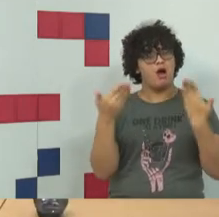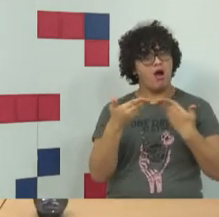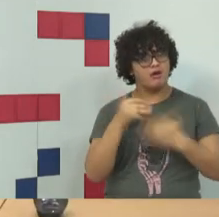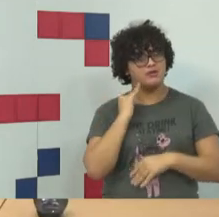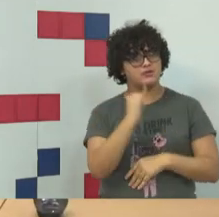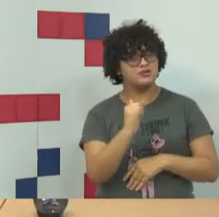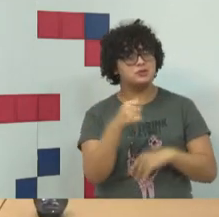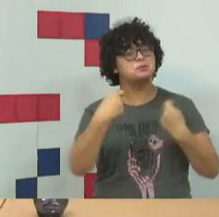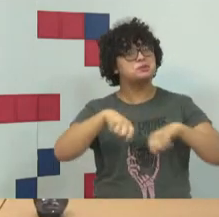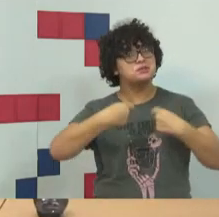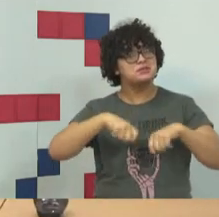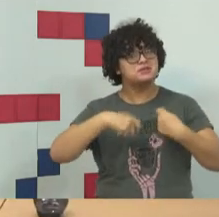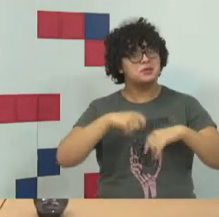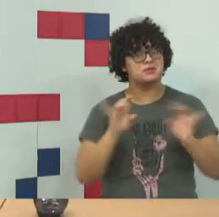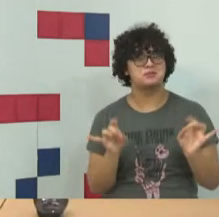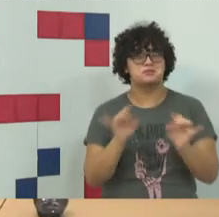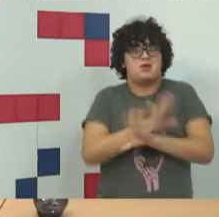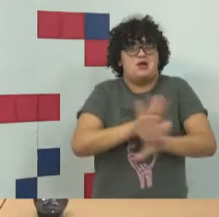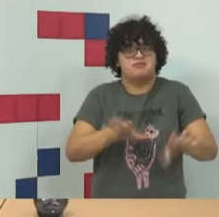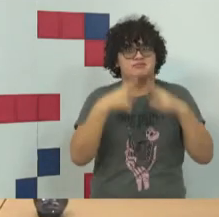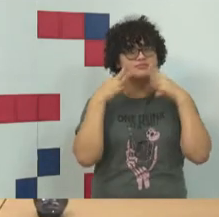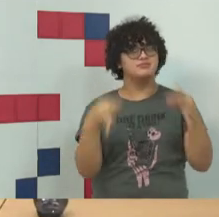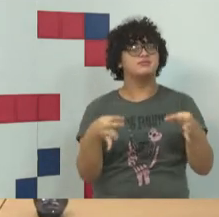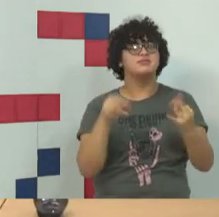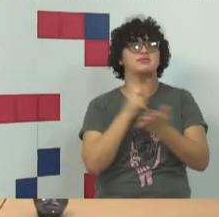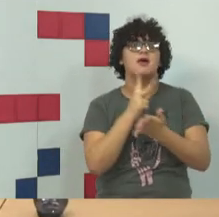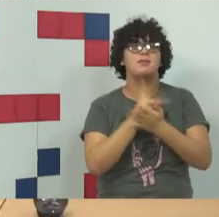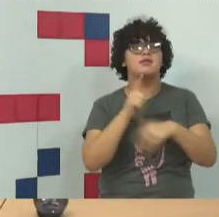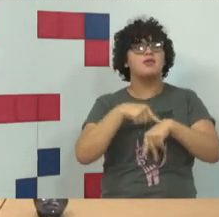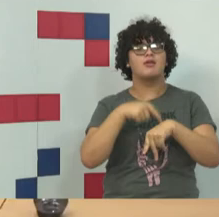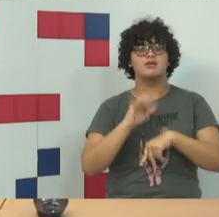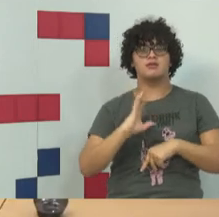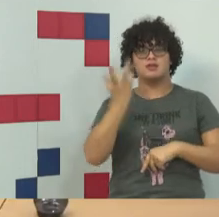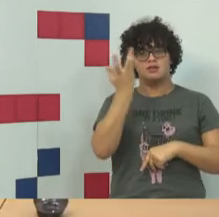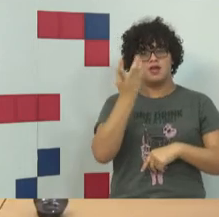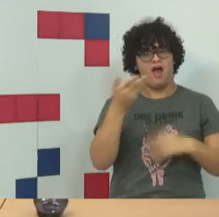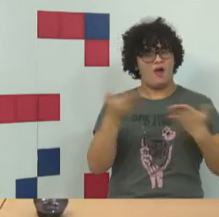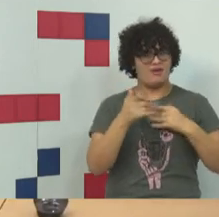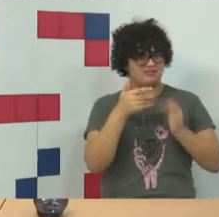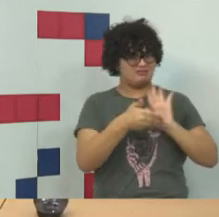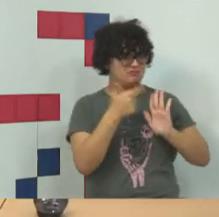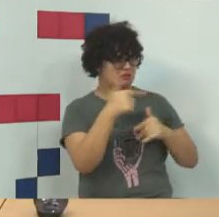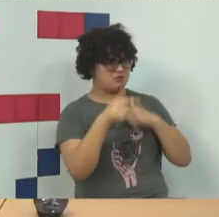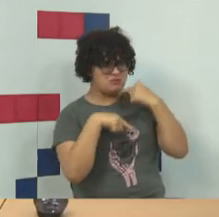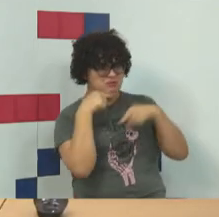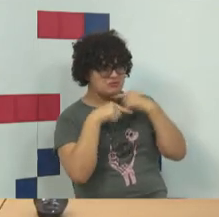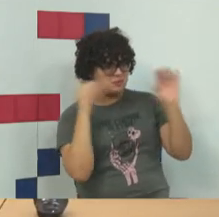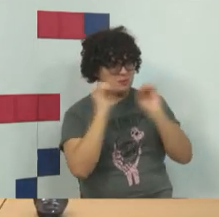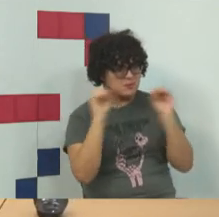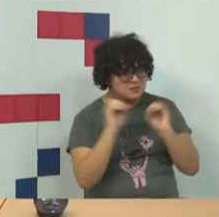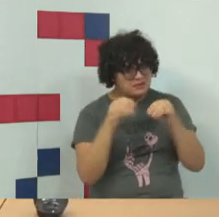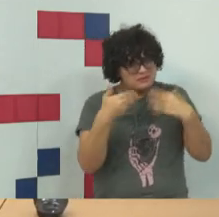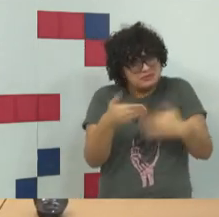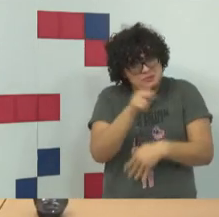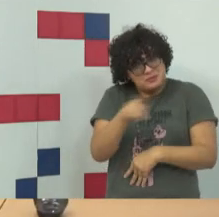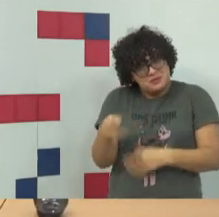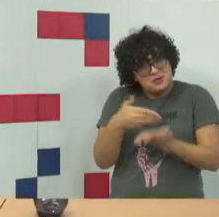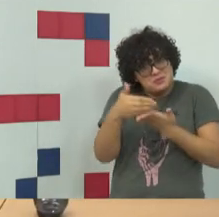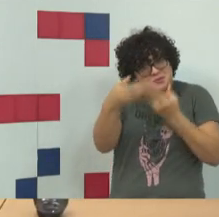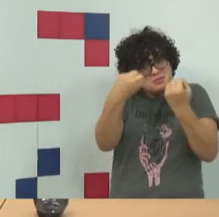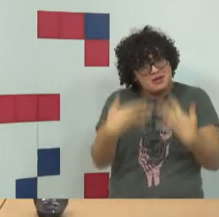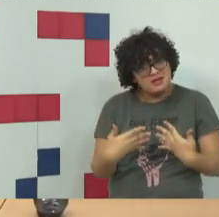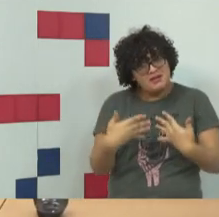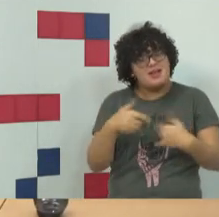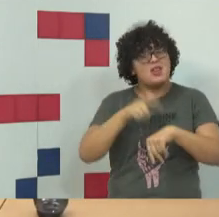temos que estar permanentemente atentos ao que vem acontecendo. Eu não tenho dúvida que o Spencer aqui vai trazer, no